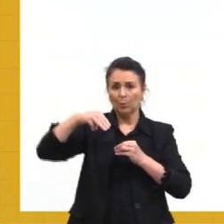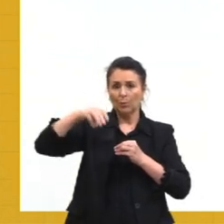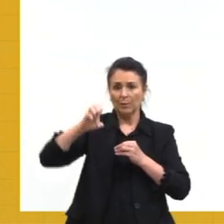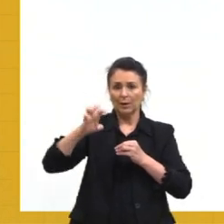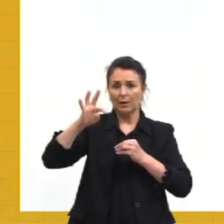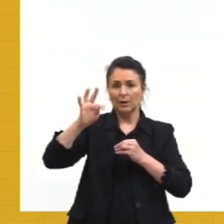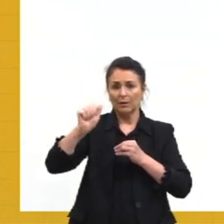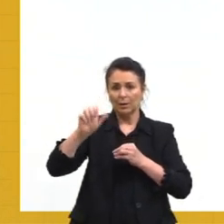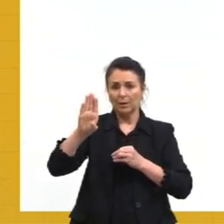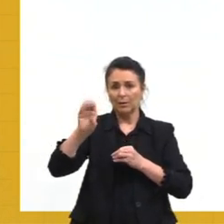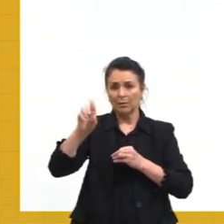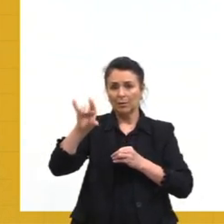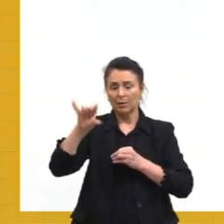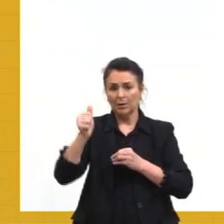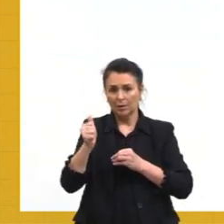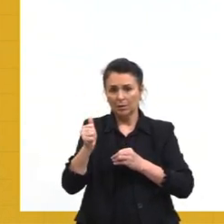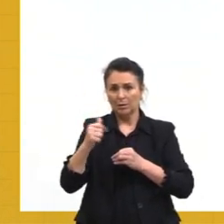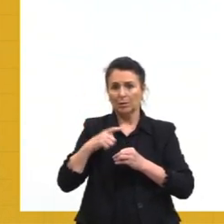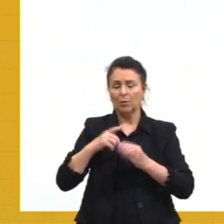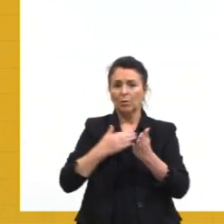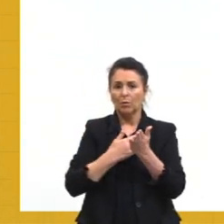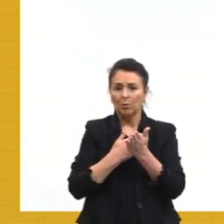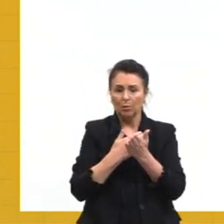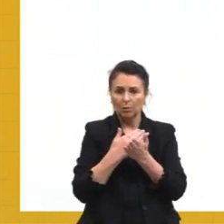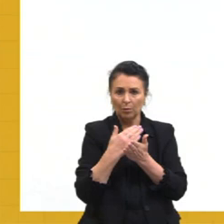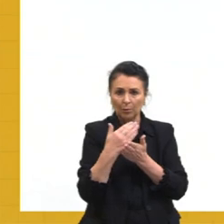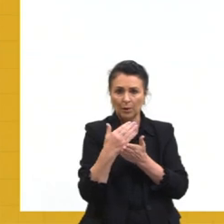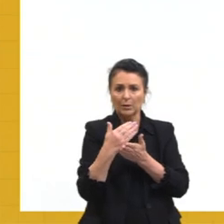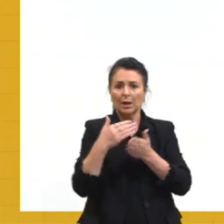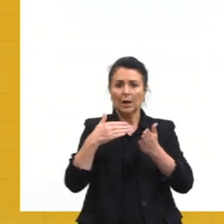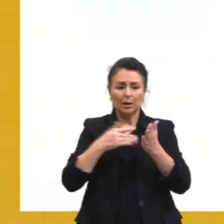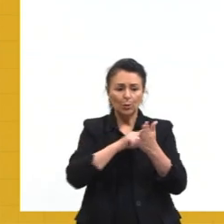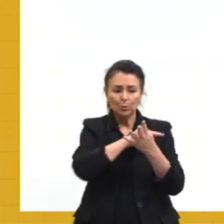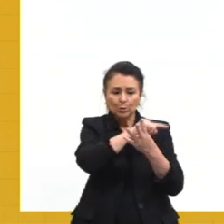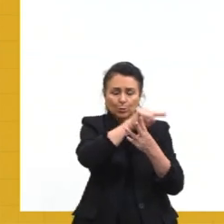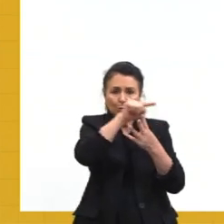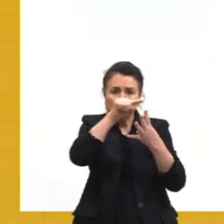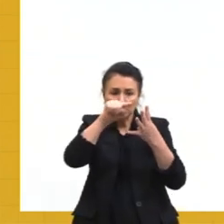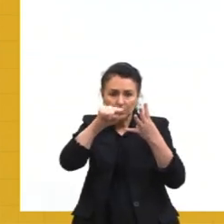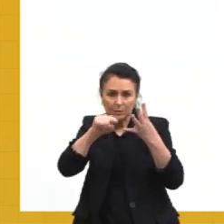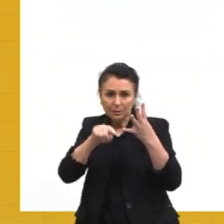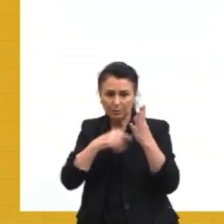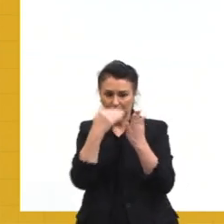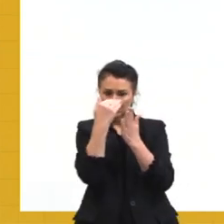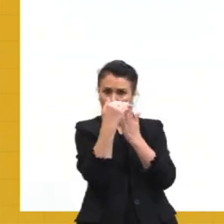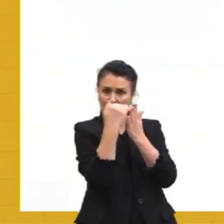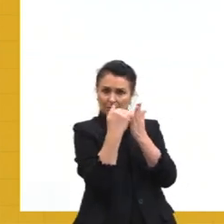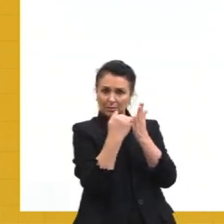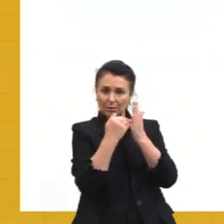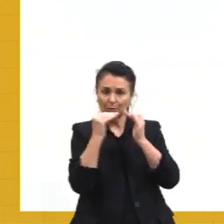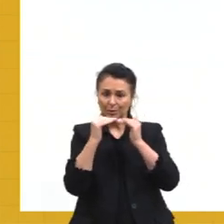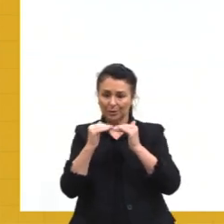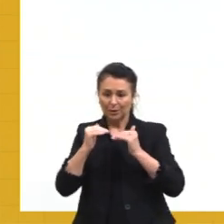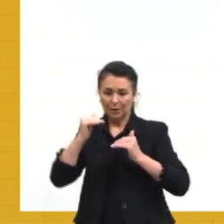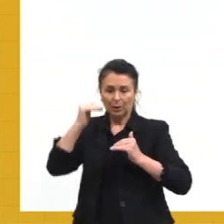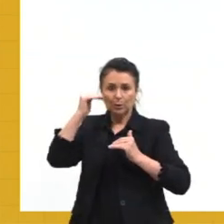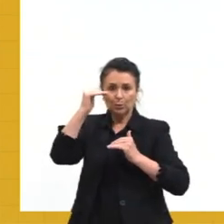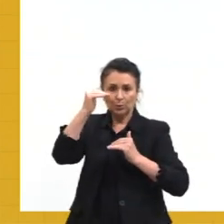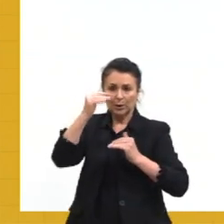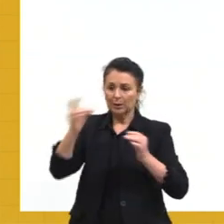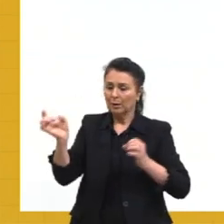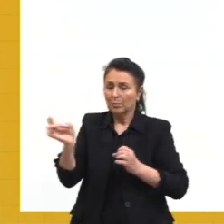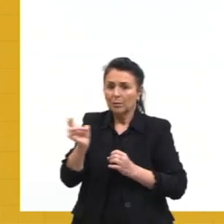fases de ovo, larva, pupa e o adulto sexualmente maduro, que ocupam